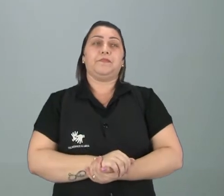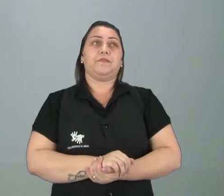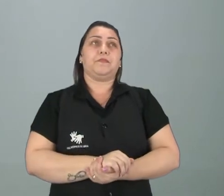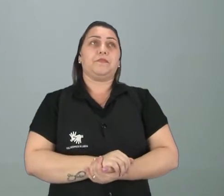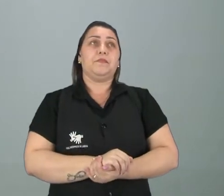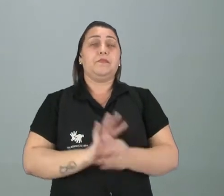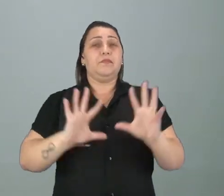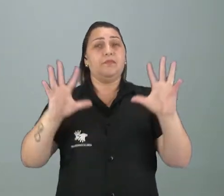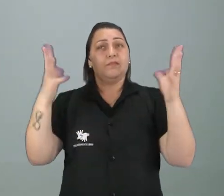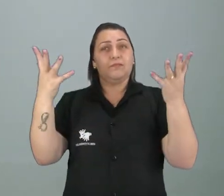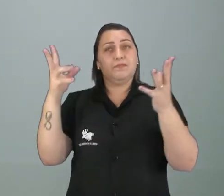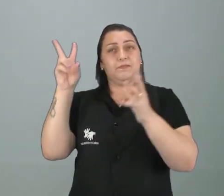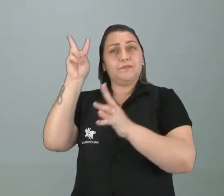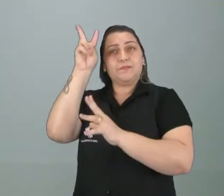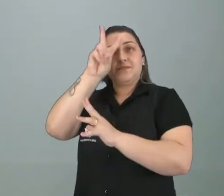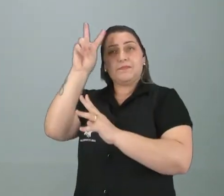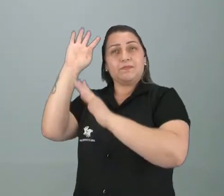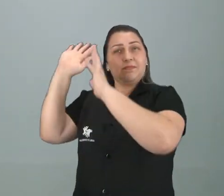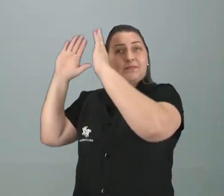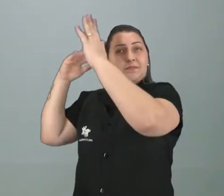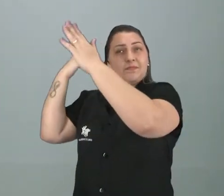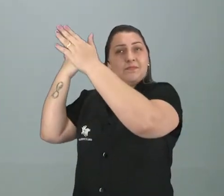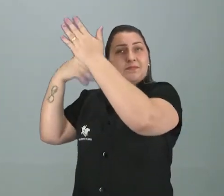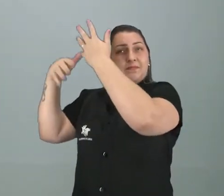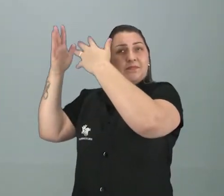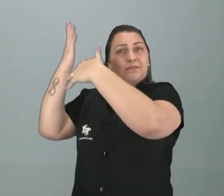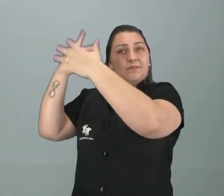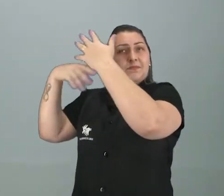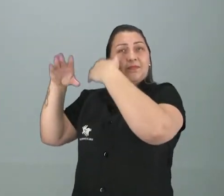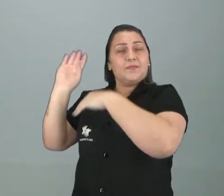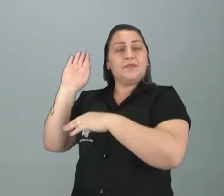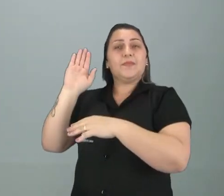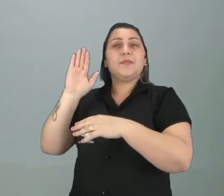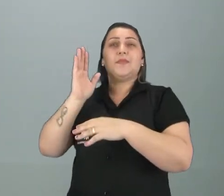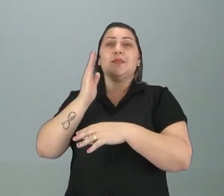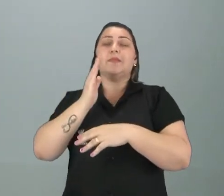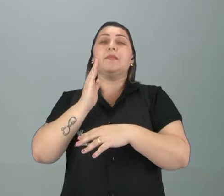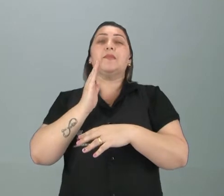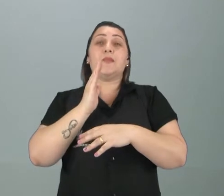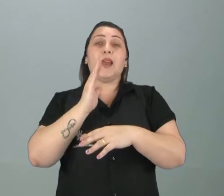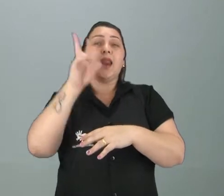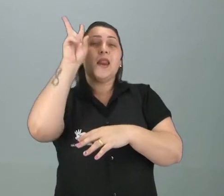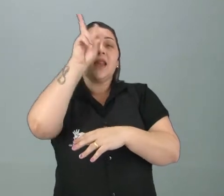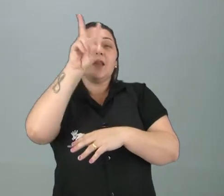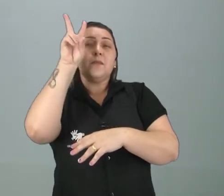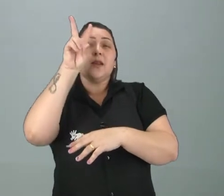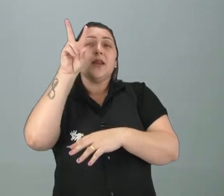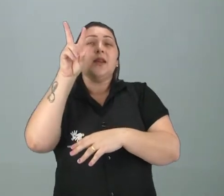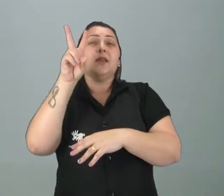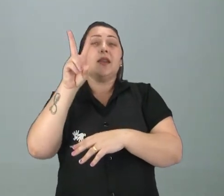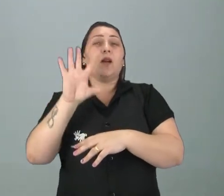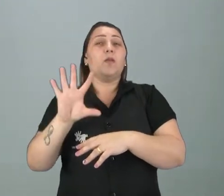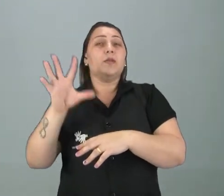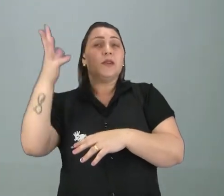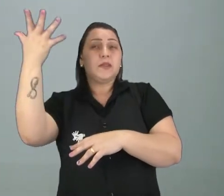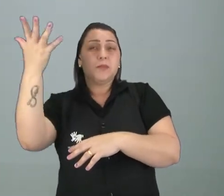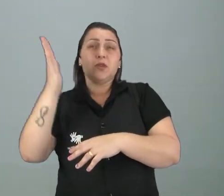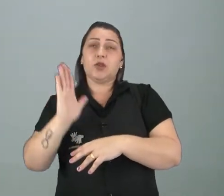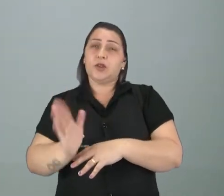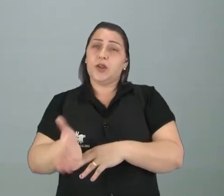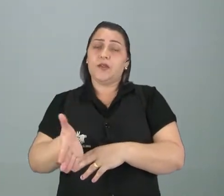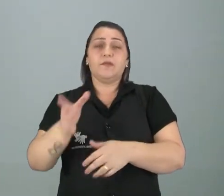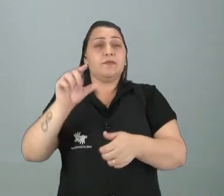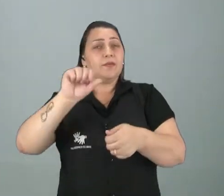nessa festa, eles relembram, eles vão, tipo, fazendo novos votos, relembrando, né, situações que já foram